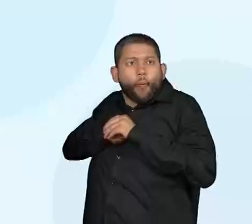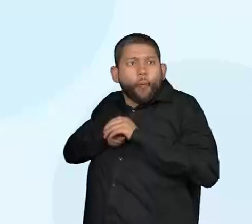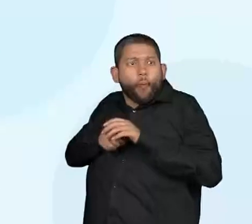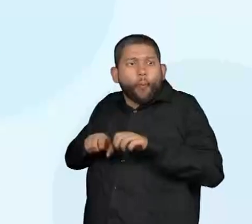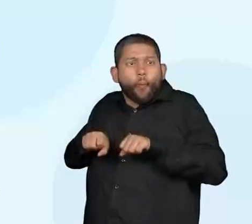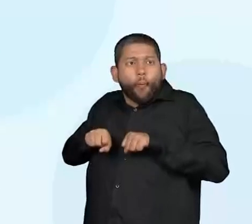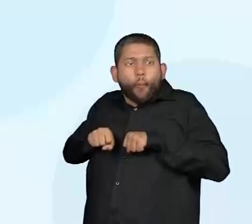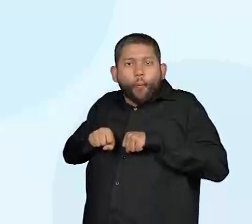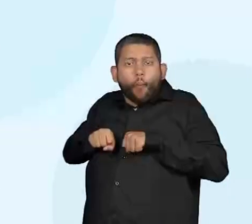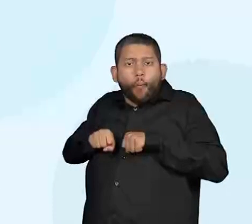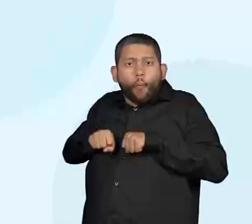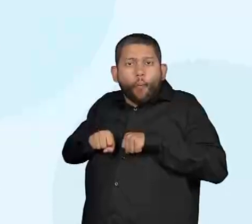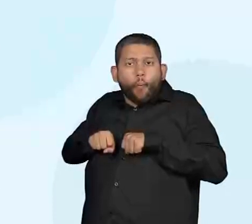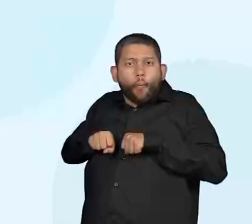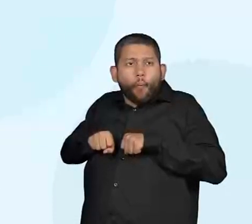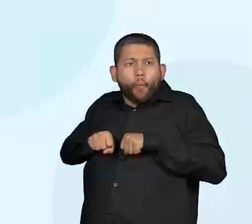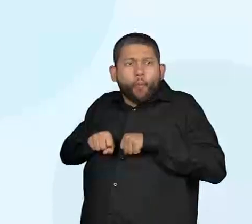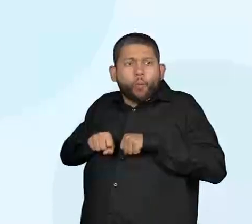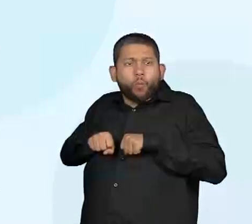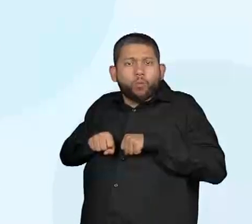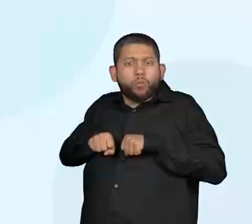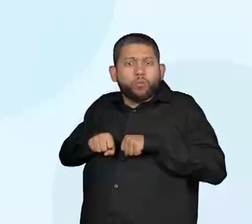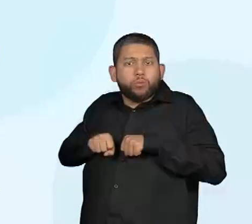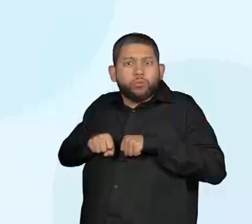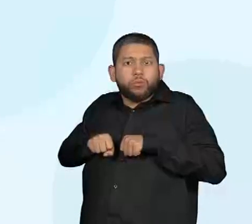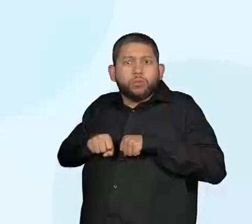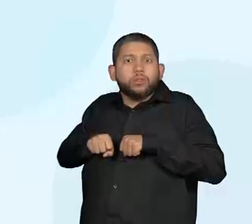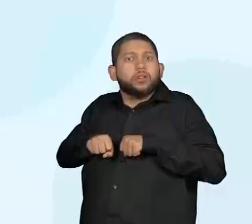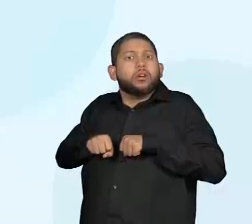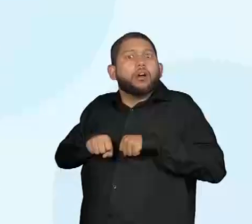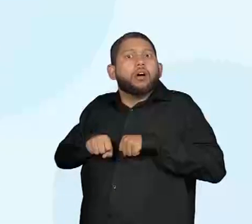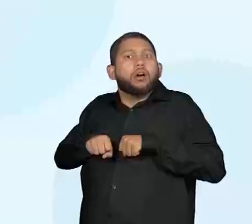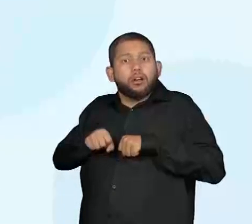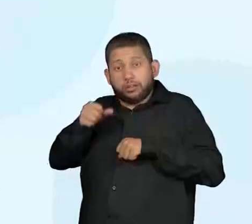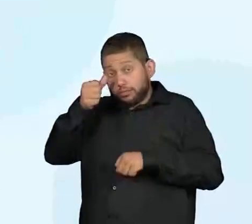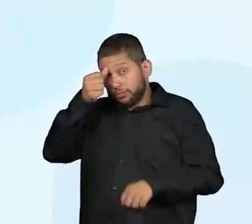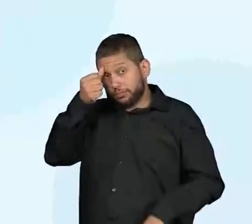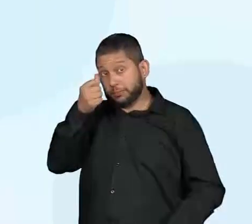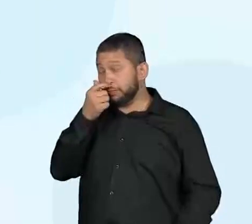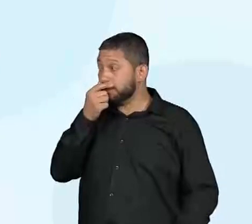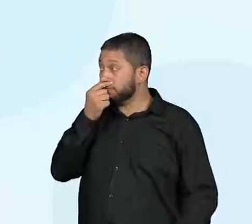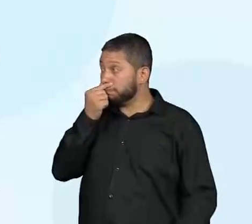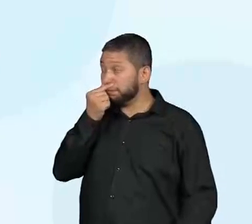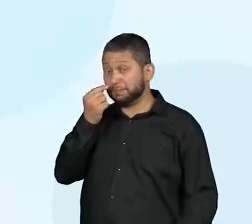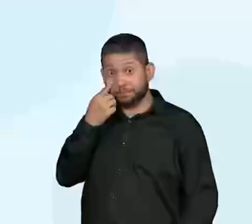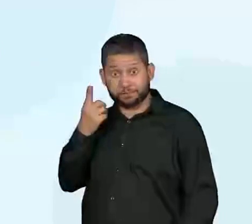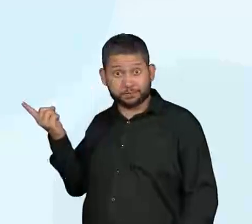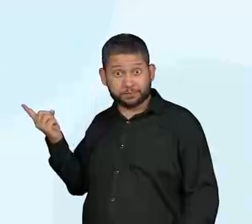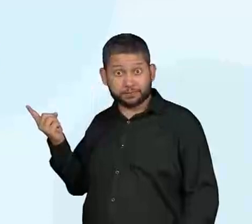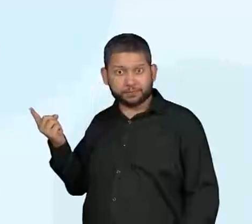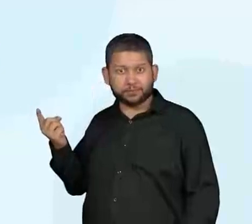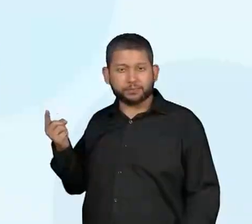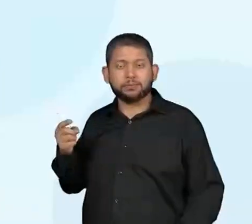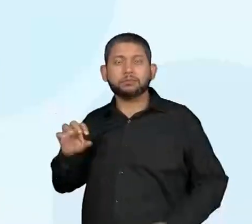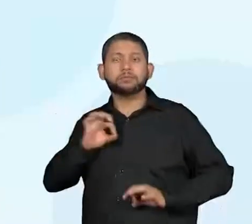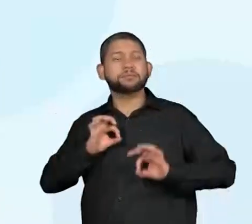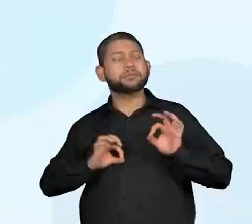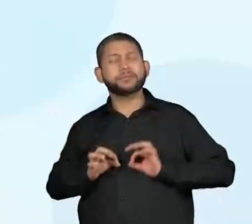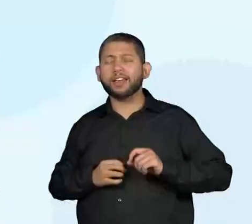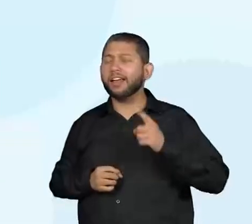pata nas unhas da onça. Muito bem. Então, perceba aqui que o Jabuti